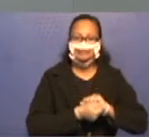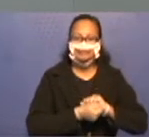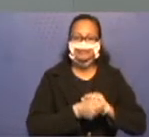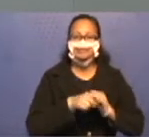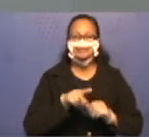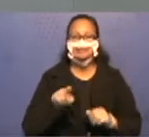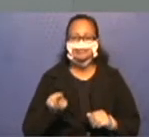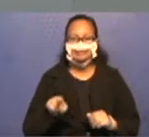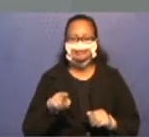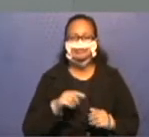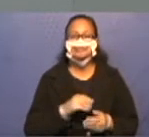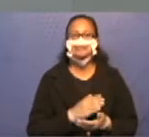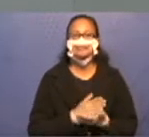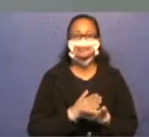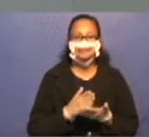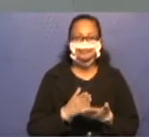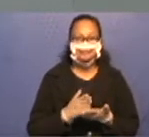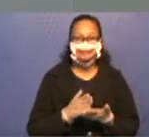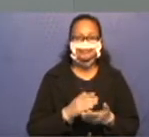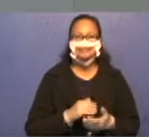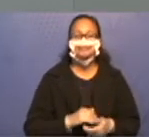vocês. Vamos lá? Olá,